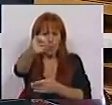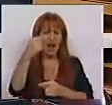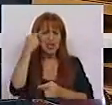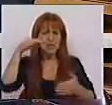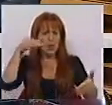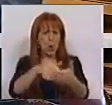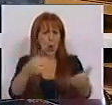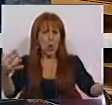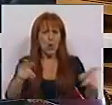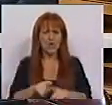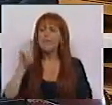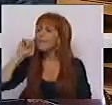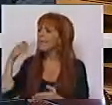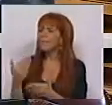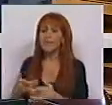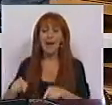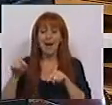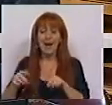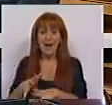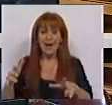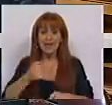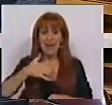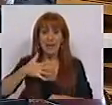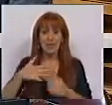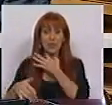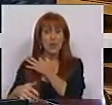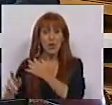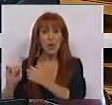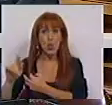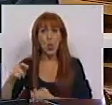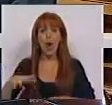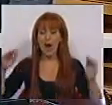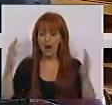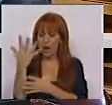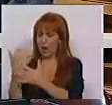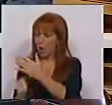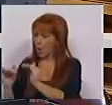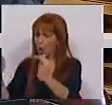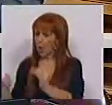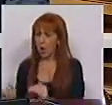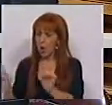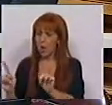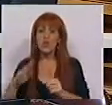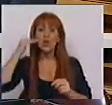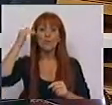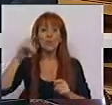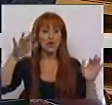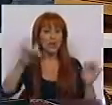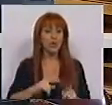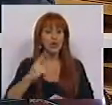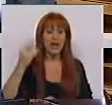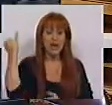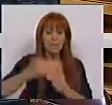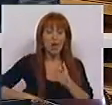especial por conta e a garantir que as grandes empresas não tinham abatimento e que futuras reduções de